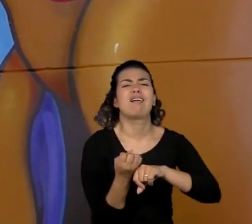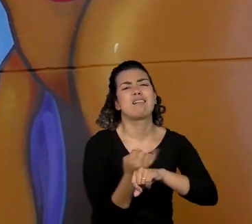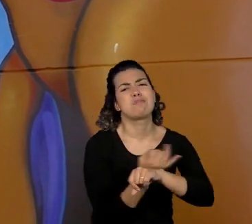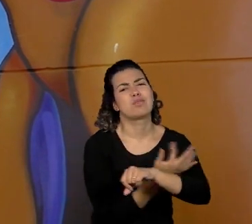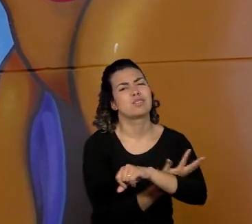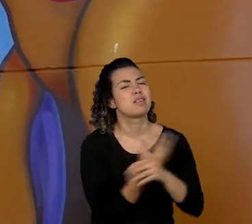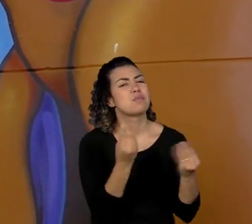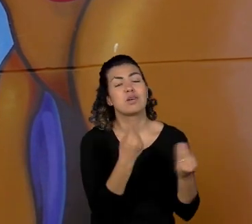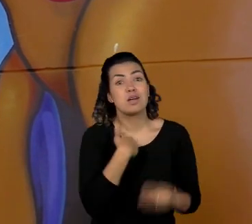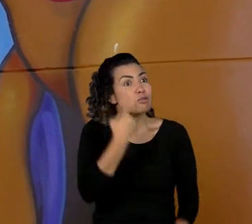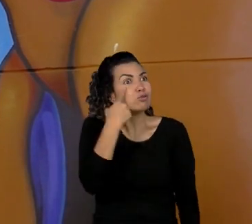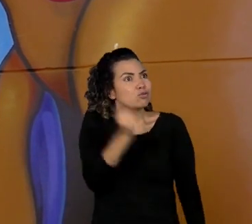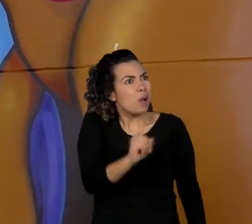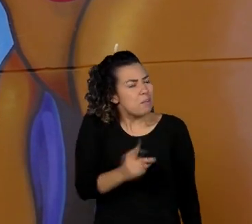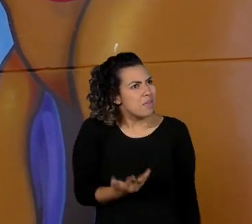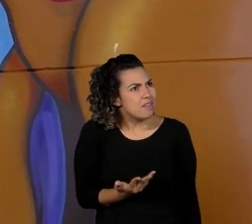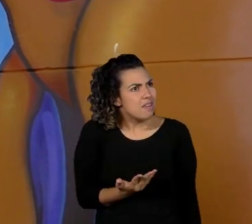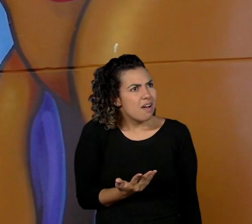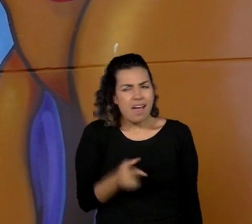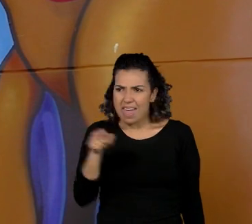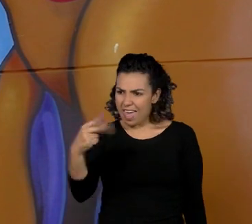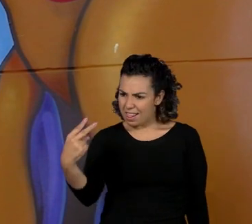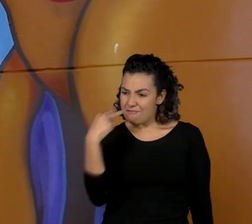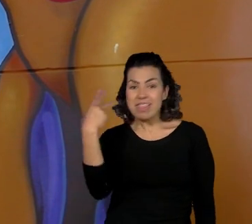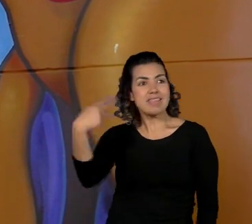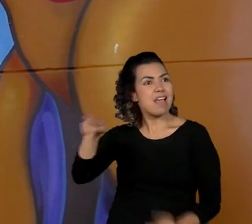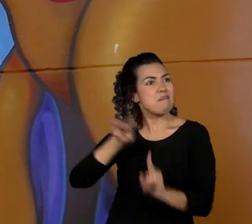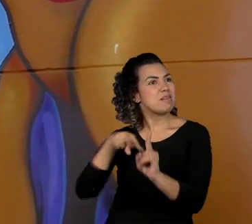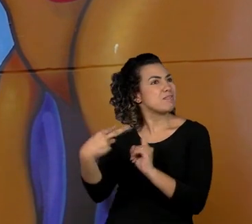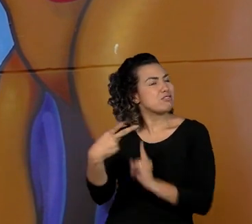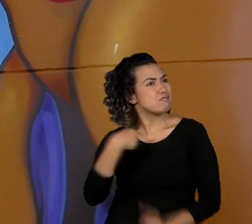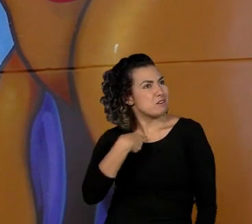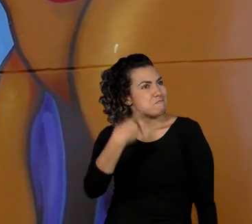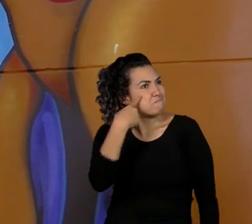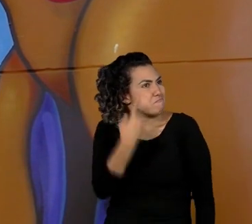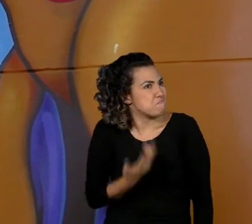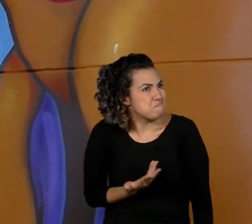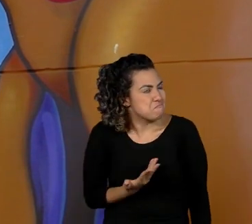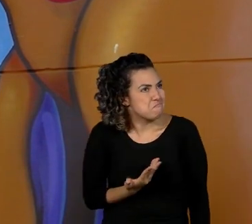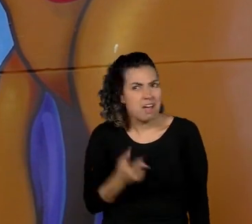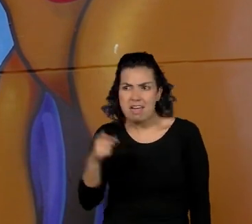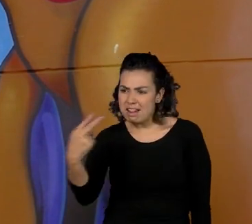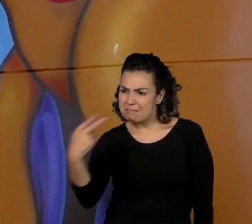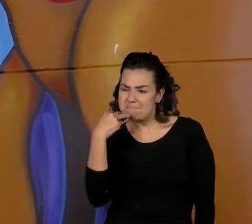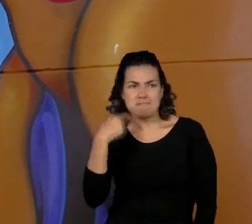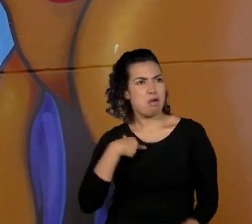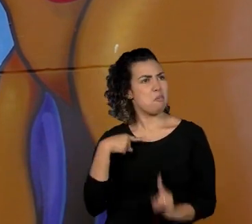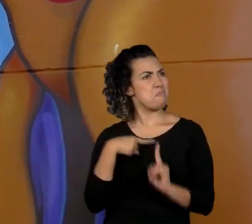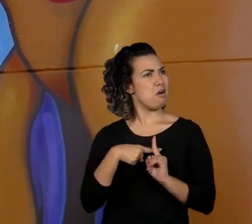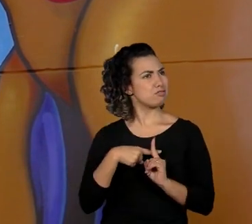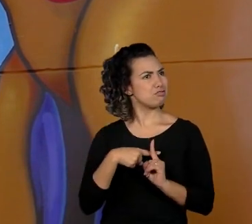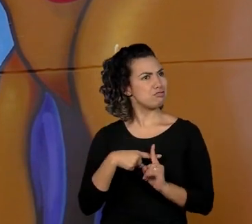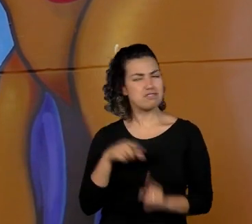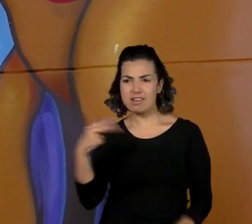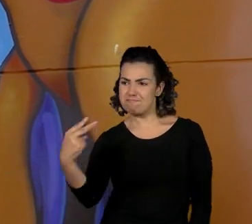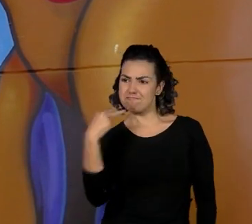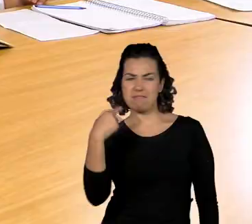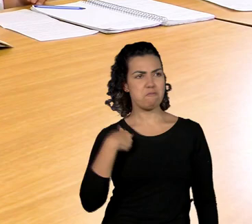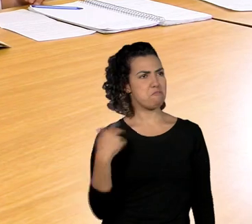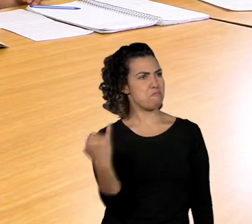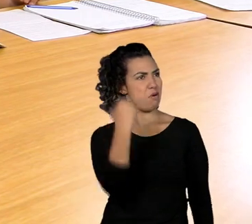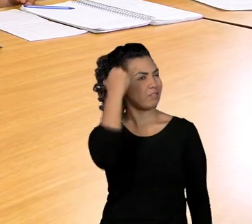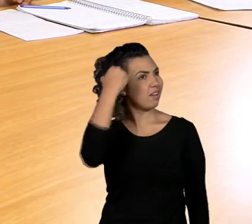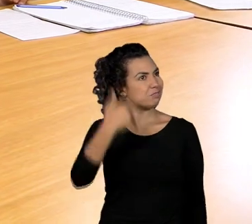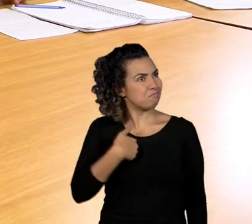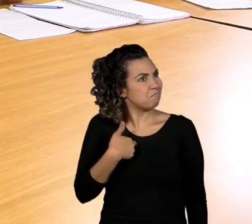porque eu não sabia que ele tinha essa visão minha, né, tão positiva e de tanta importância.